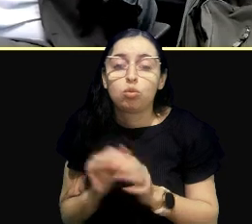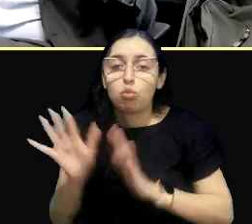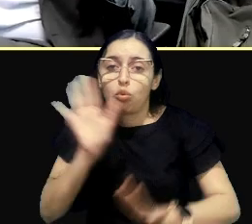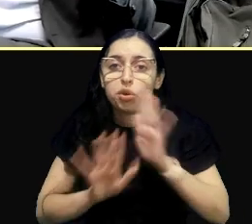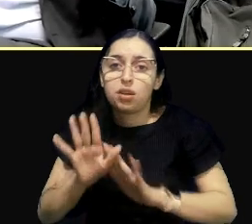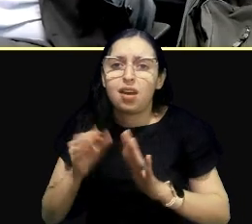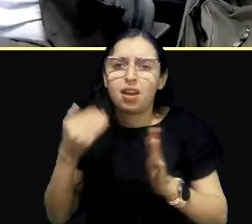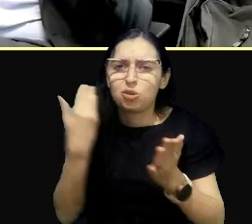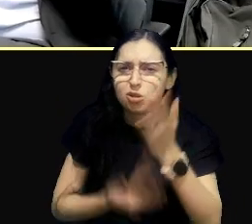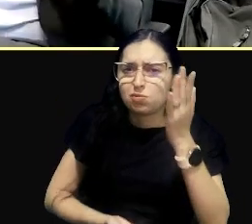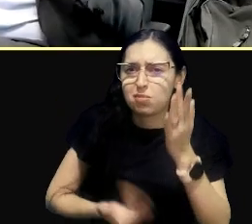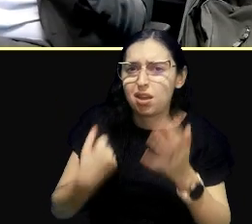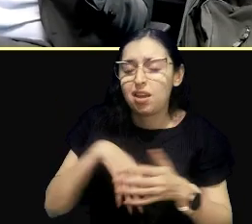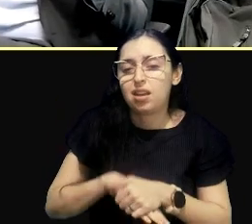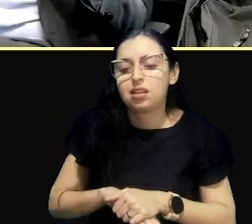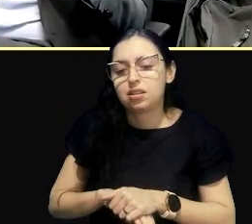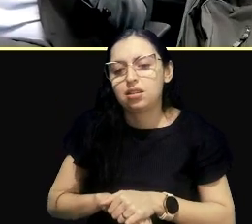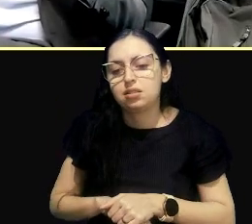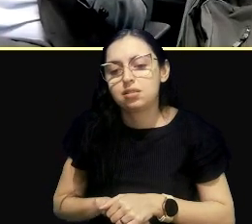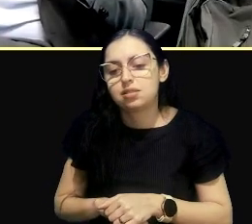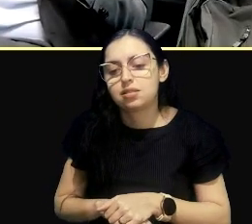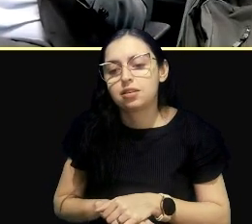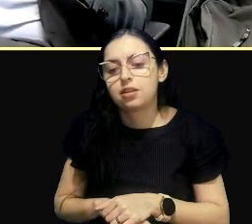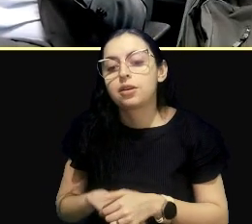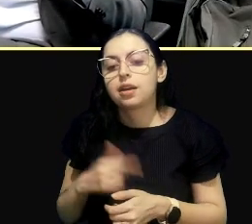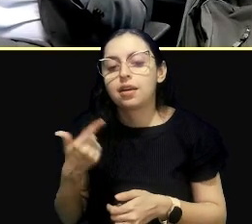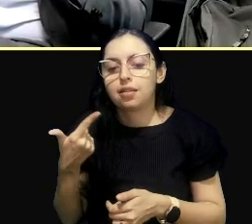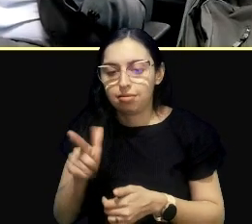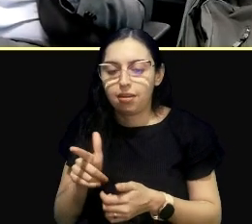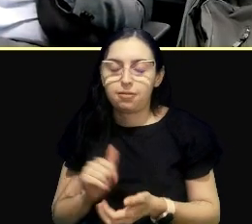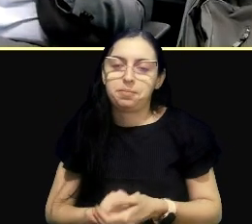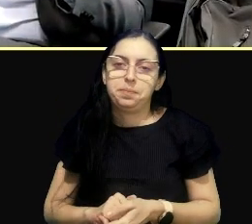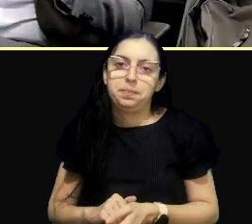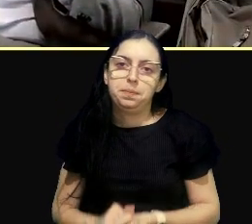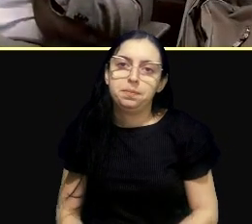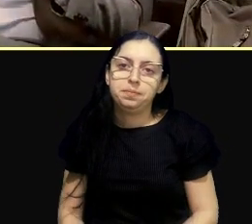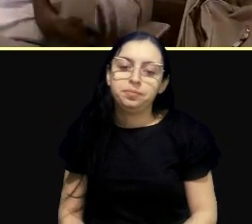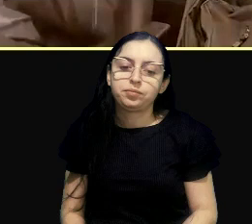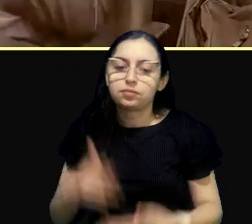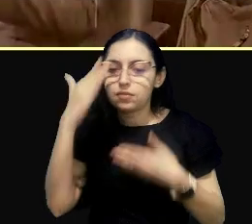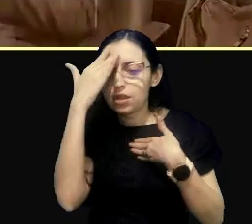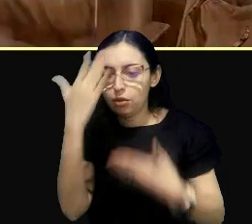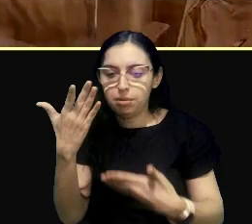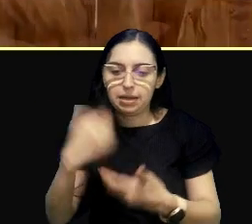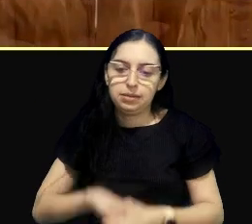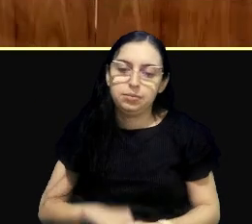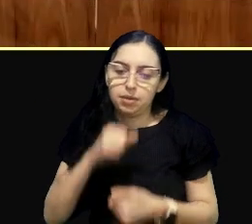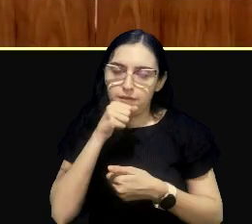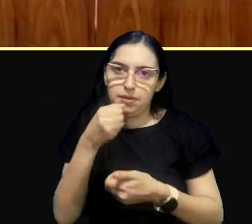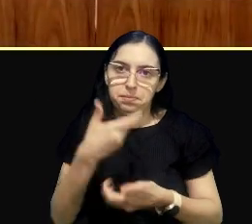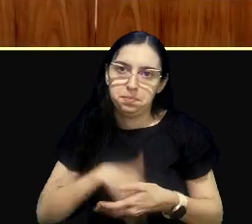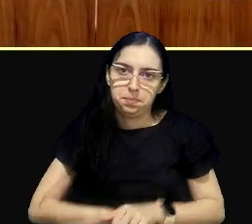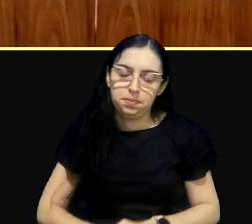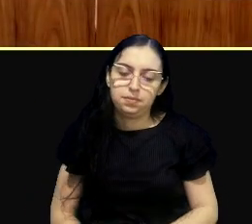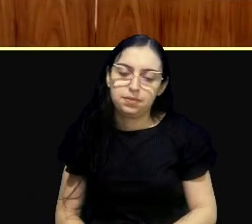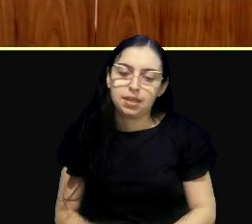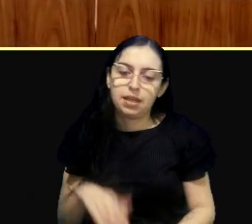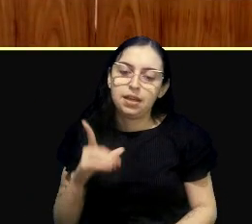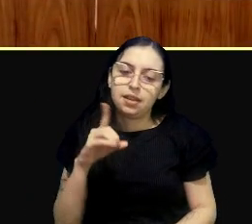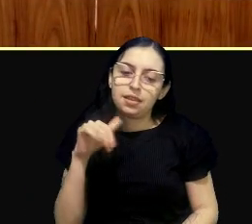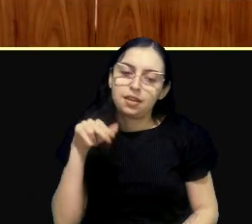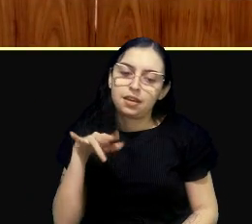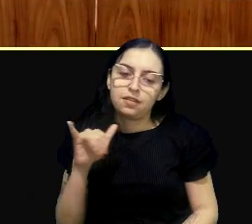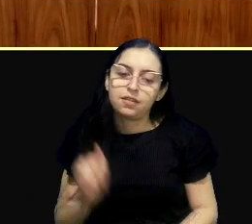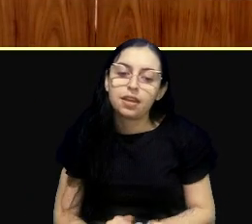impactos que necessariamente ocorrerão. Obrigado pela oportunidade. Davi, você quer